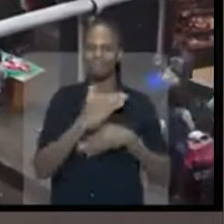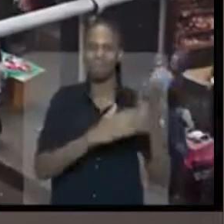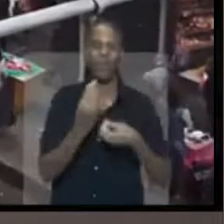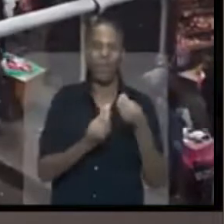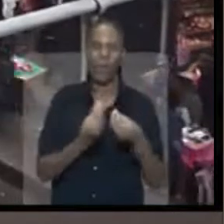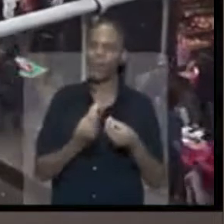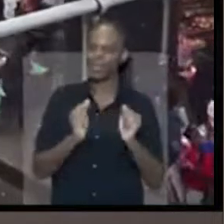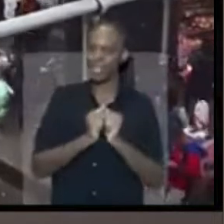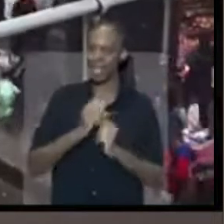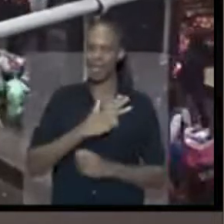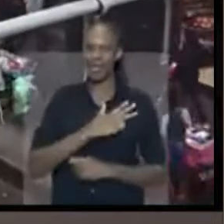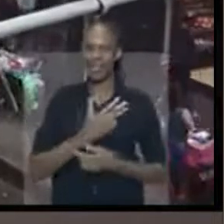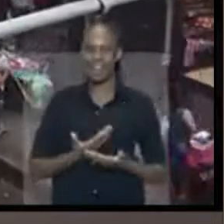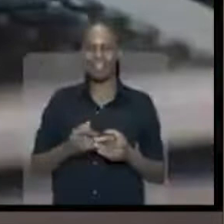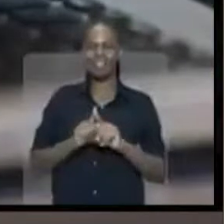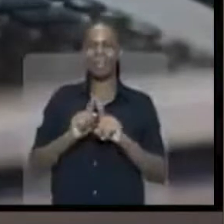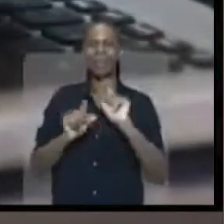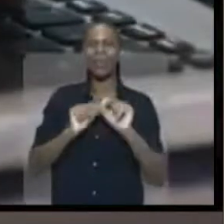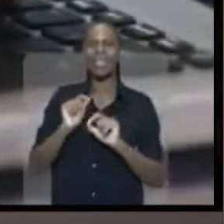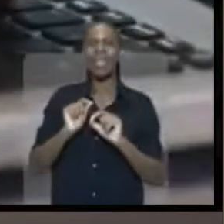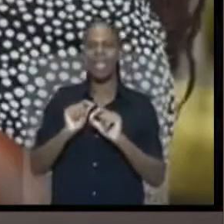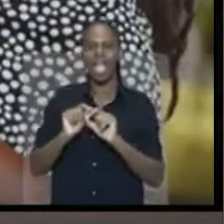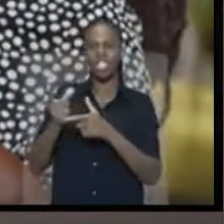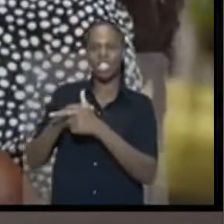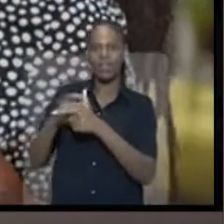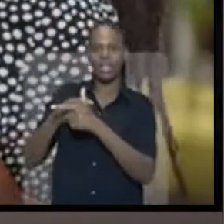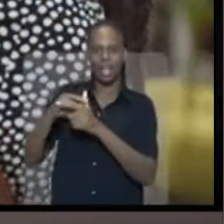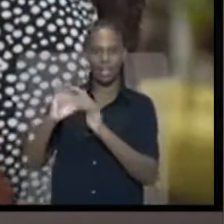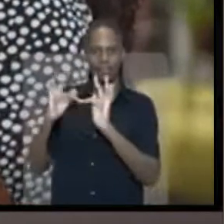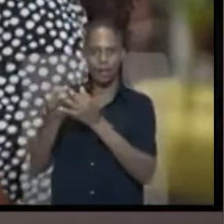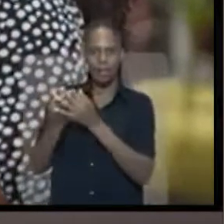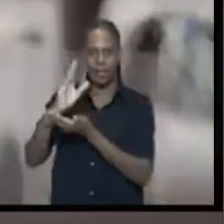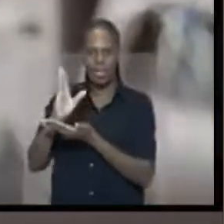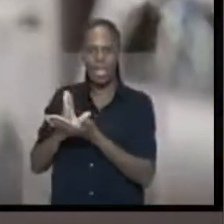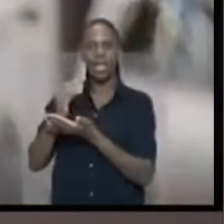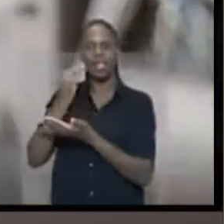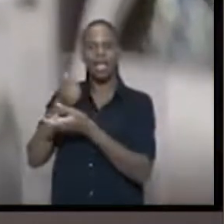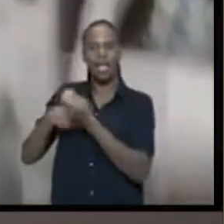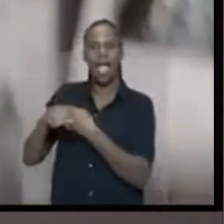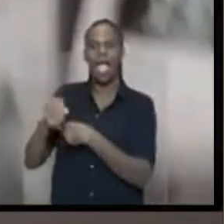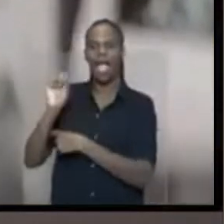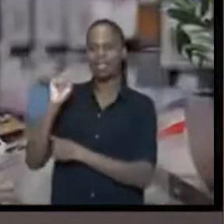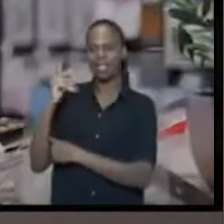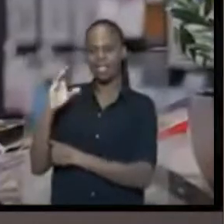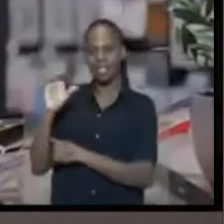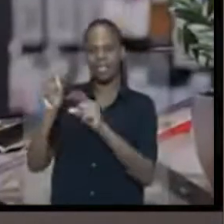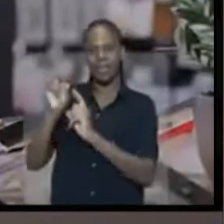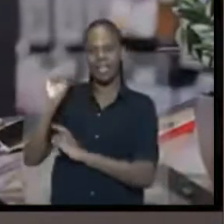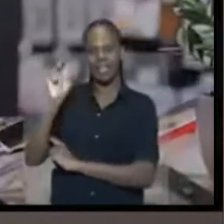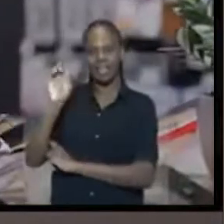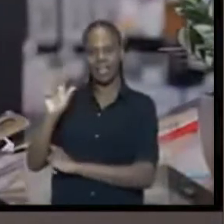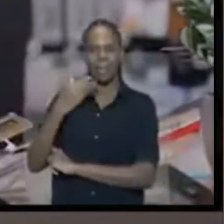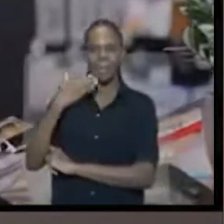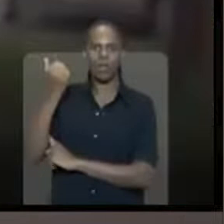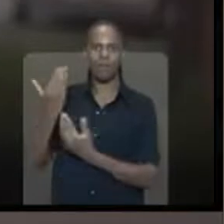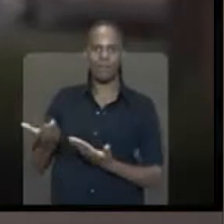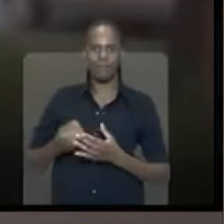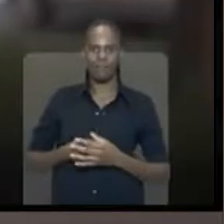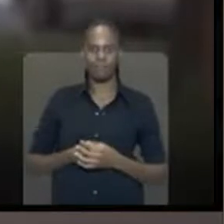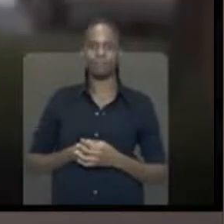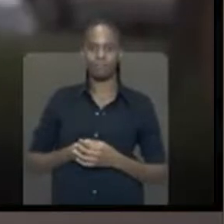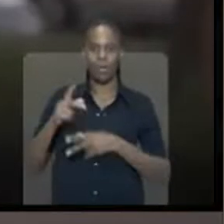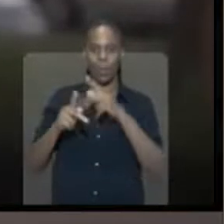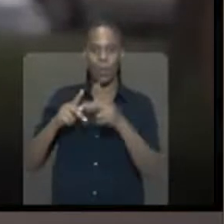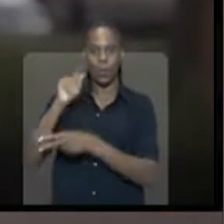Desenrola Brasil é com Lula. Refinanciamento das dívidas das famílias brasileiras para limpar o nome no SPC e Serasa. O